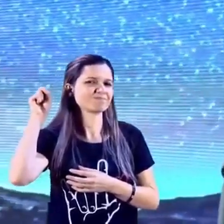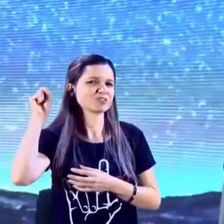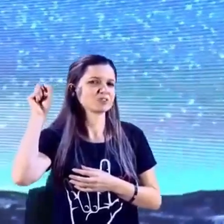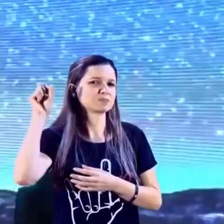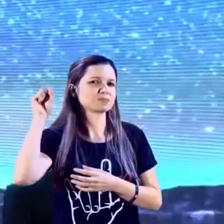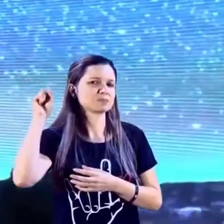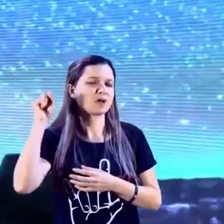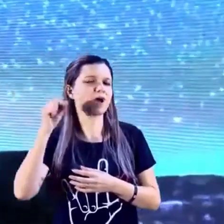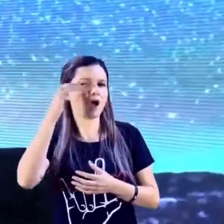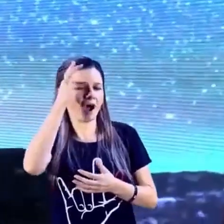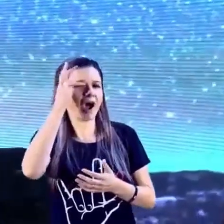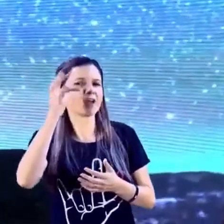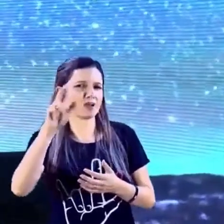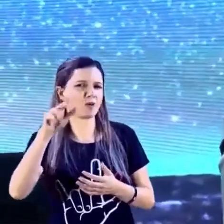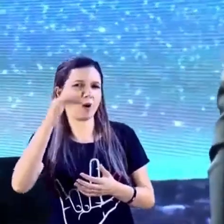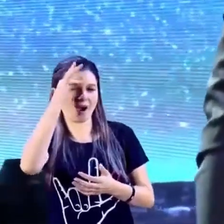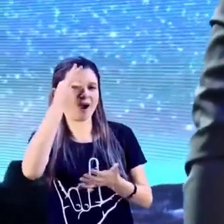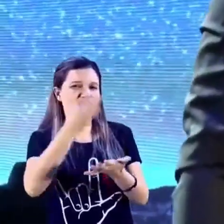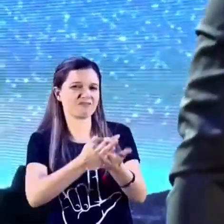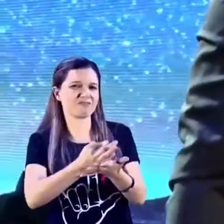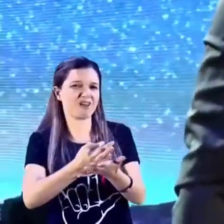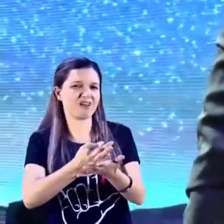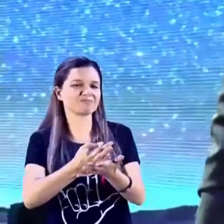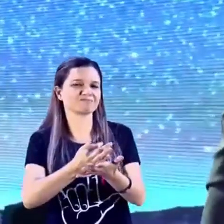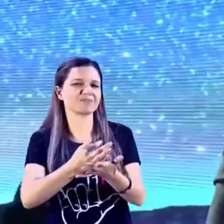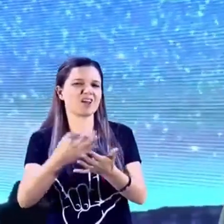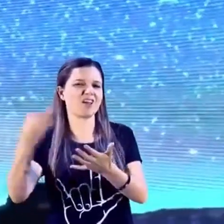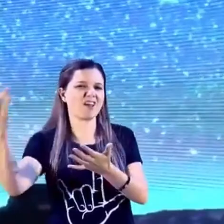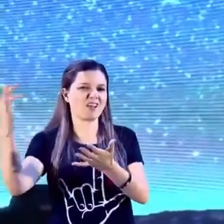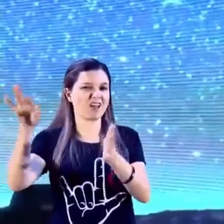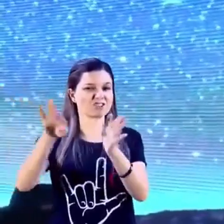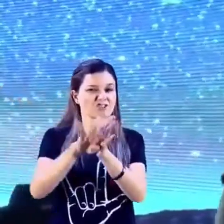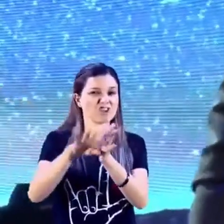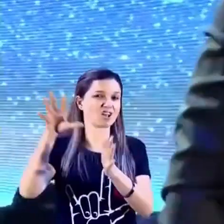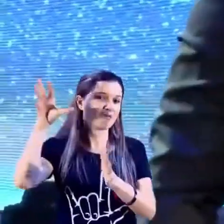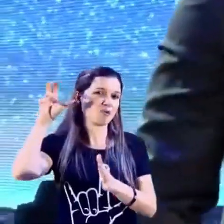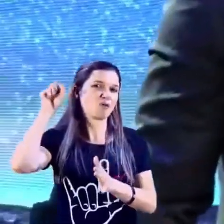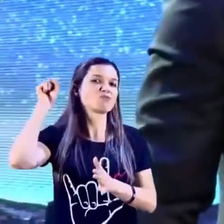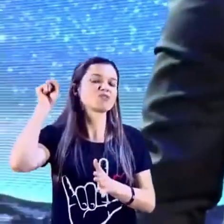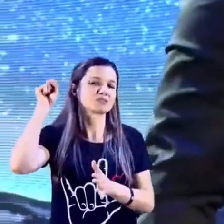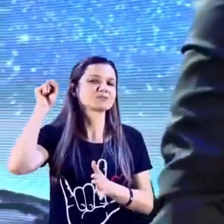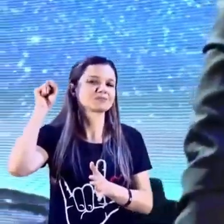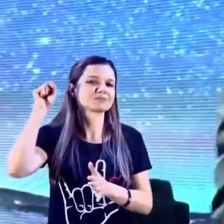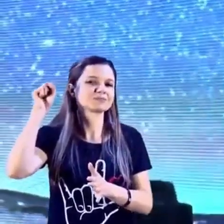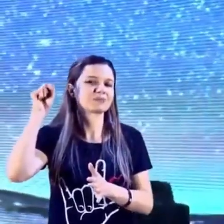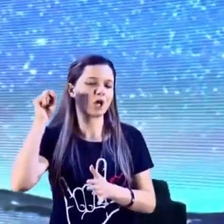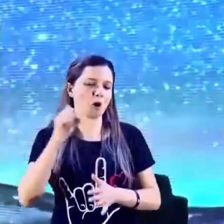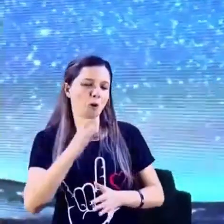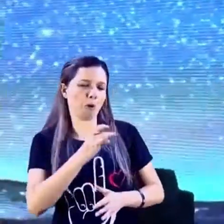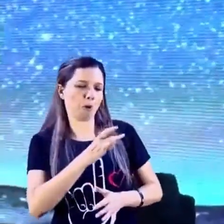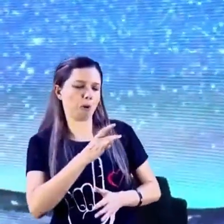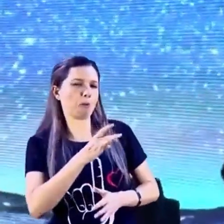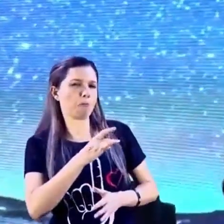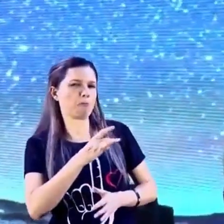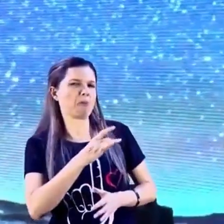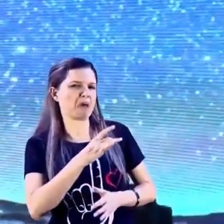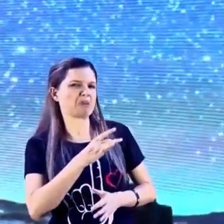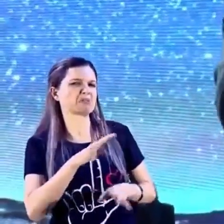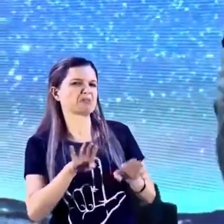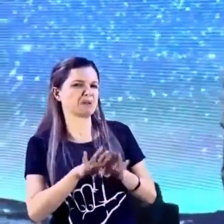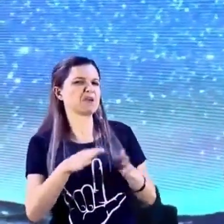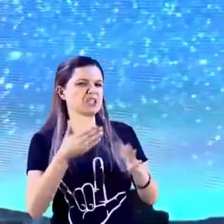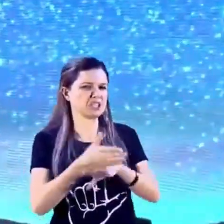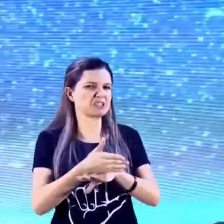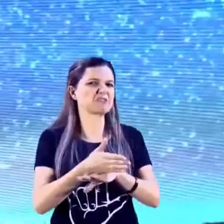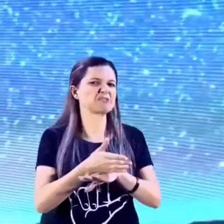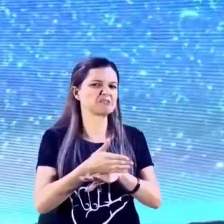ouvir. E ouvir é a Palavra de Deus. Mas o temor também vem pelo ouvir. O temor vem pela CNN, o temor vem